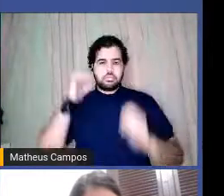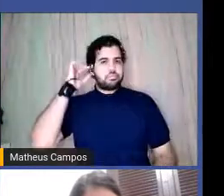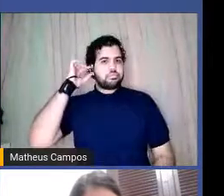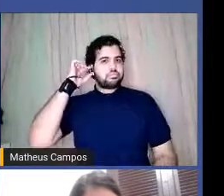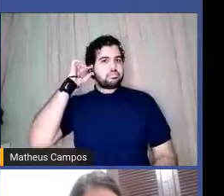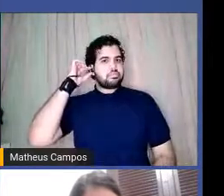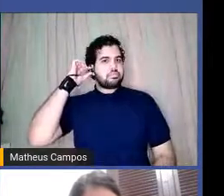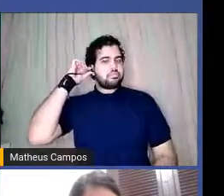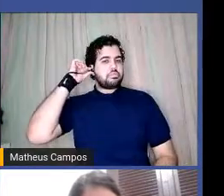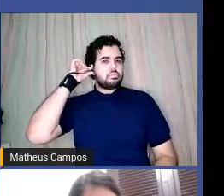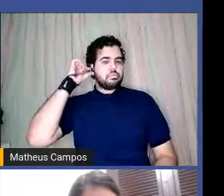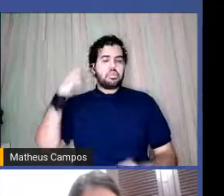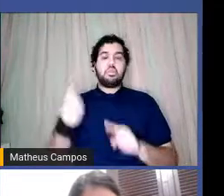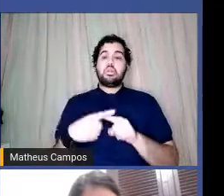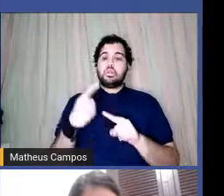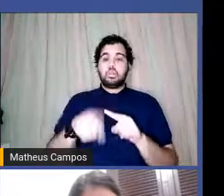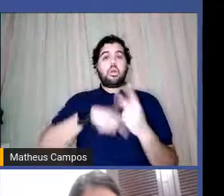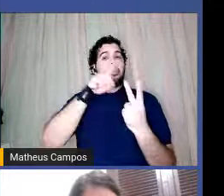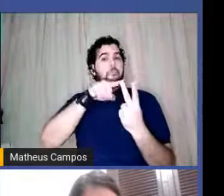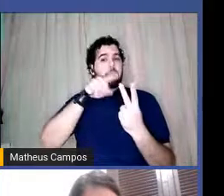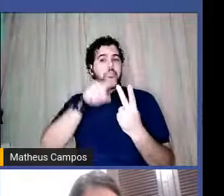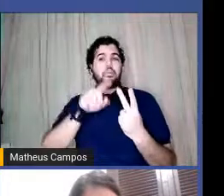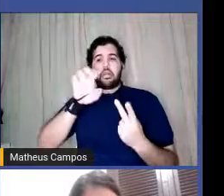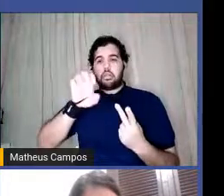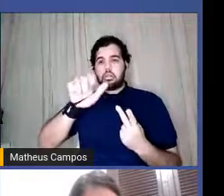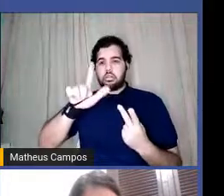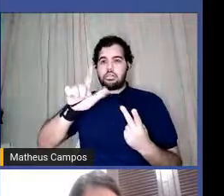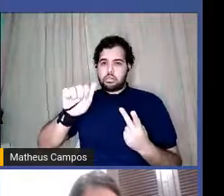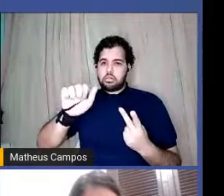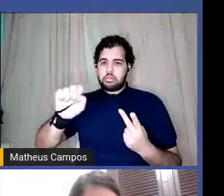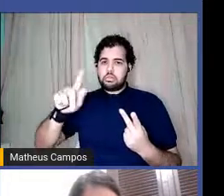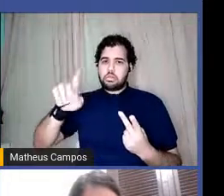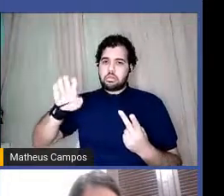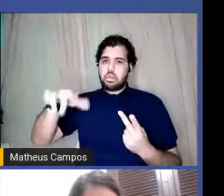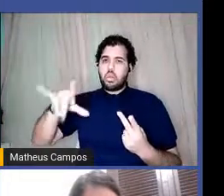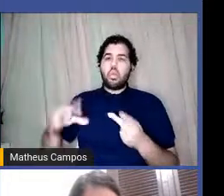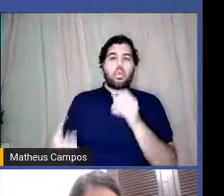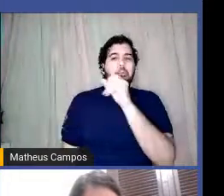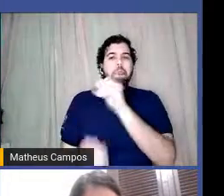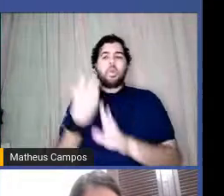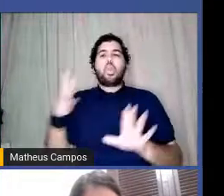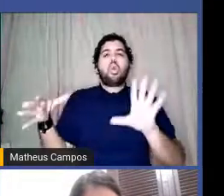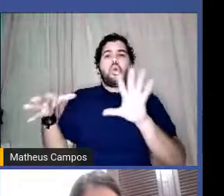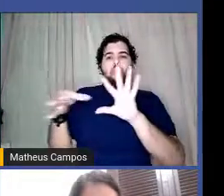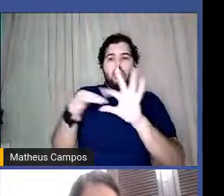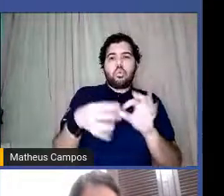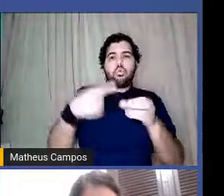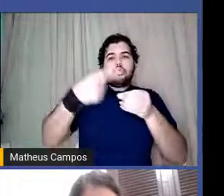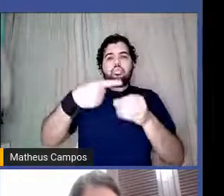e também a gente vai ter a Elas Poemas que já surgiu no contexto da Serrinha, do bairro da Serrinha ali, né,